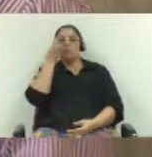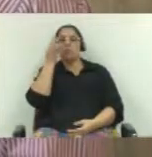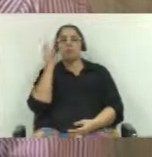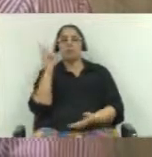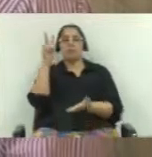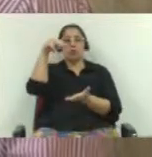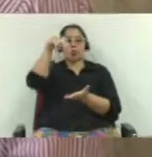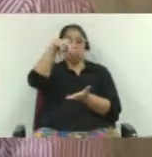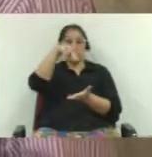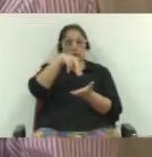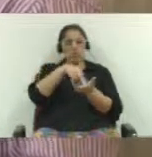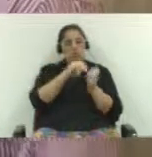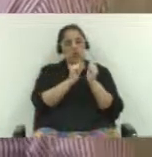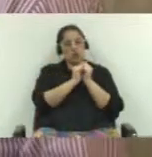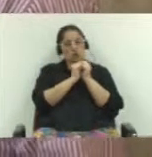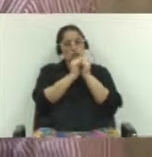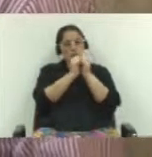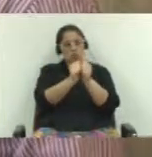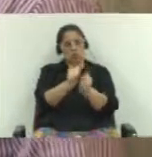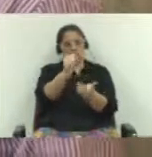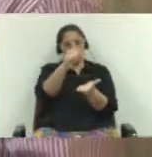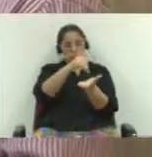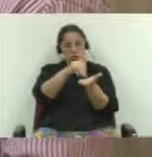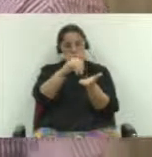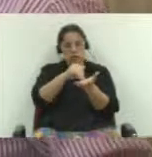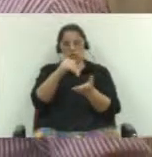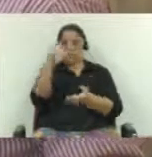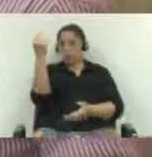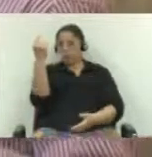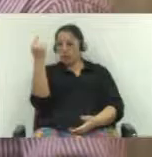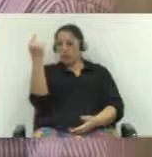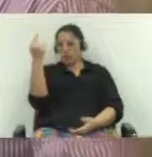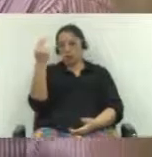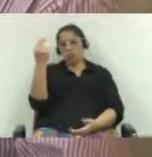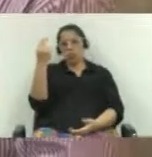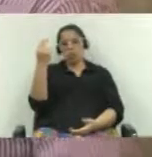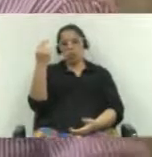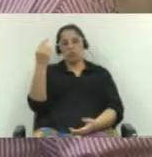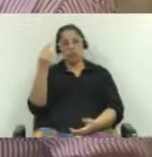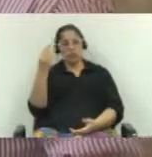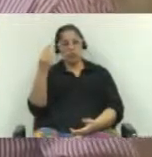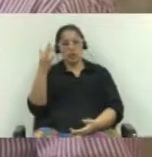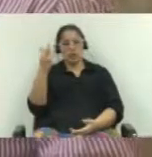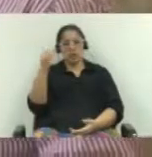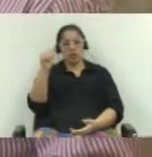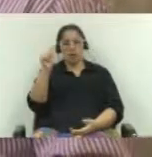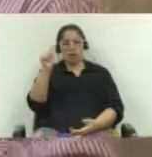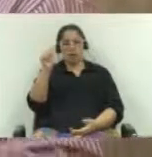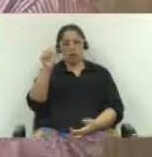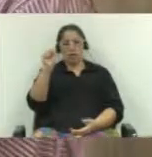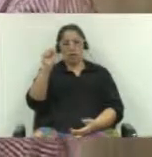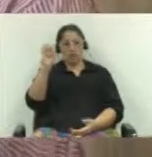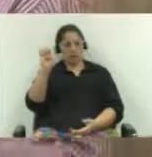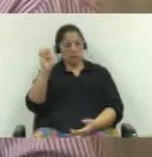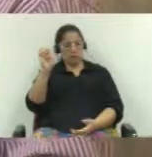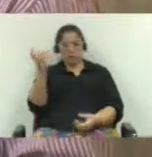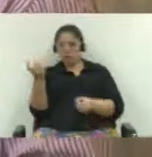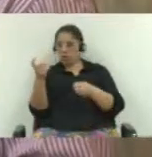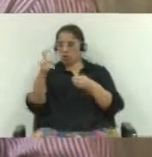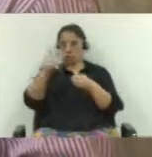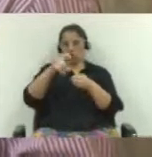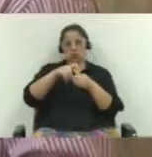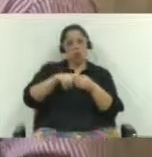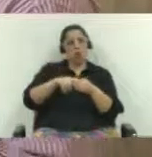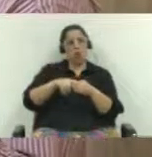e do Ministério da Saúde e, além disso, nós tivemos pessoalmente com o secretário executivo do MEC, essas são as